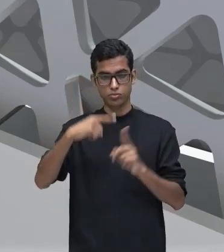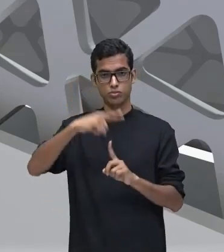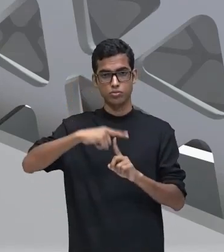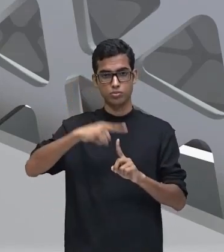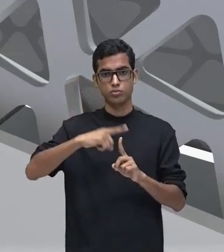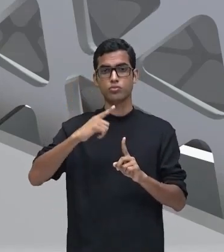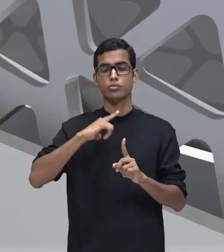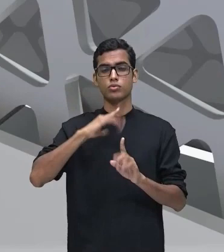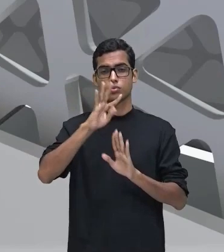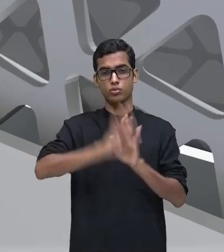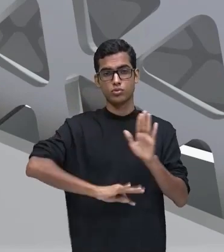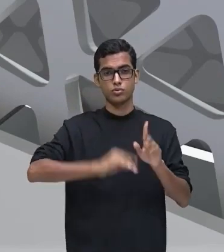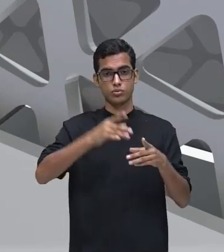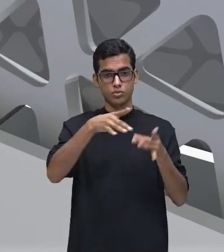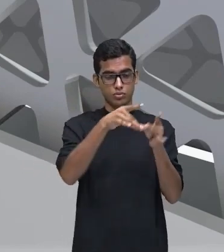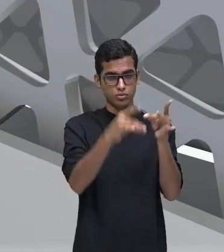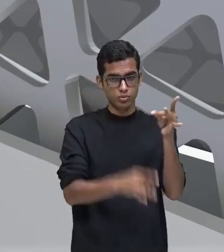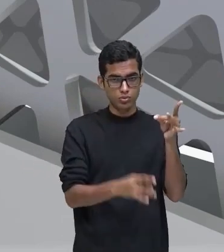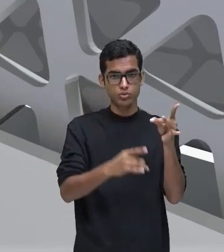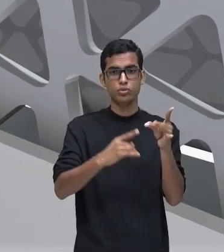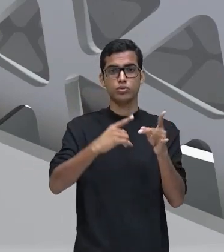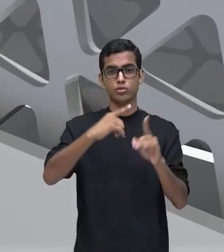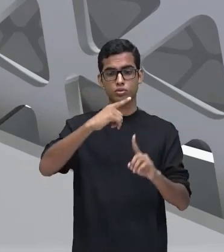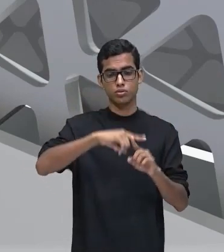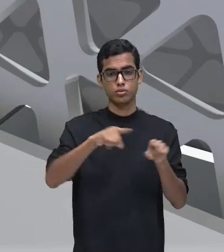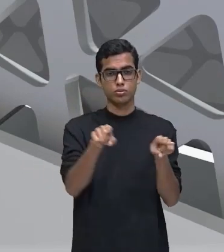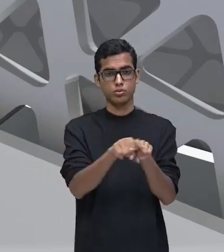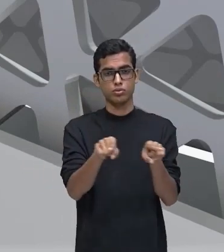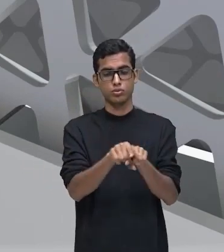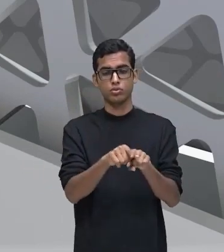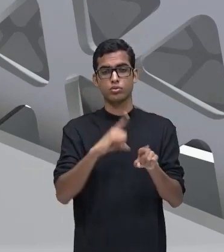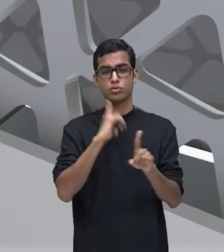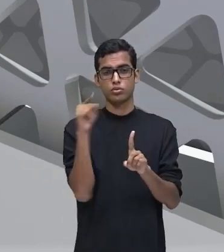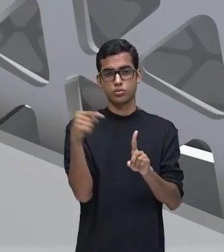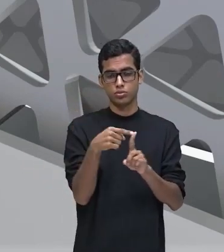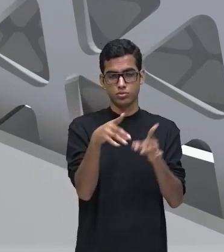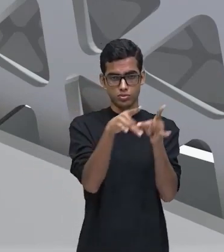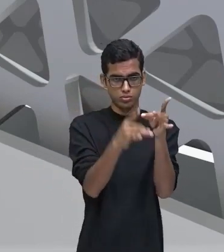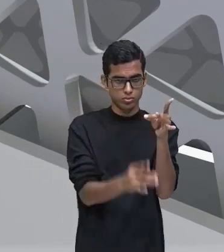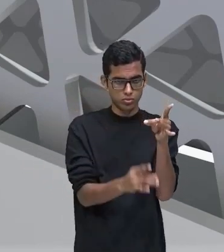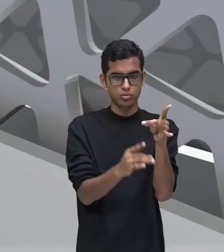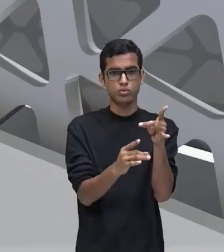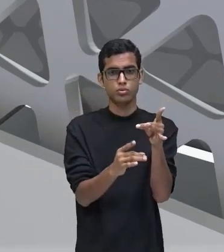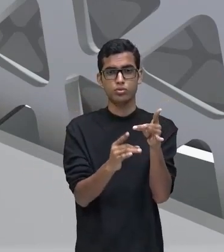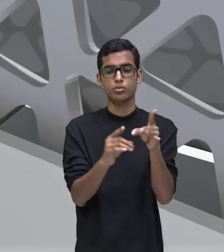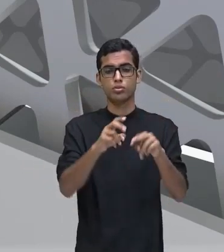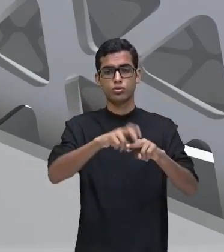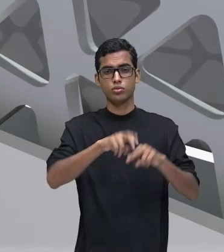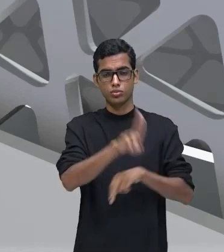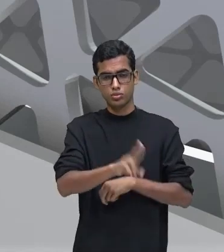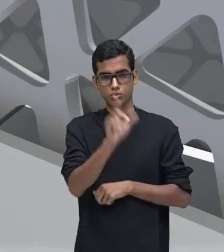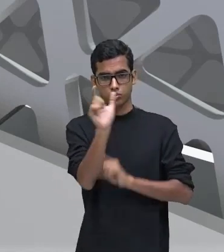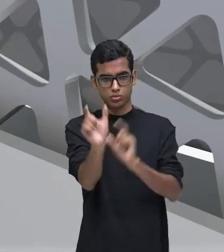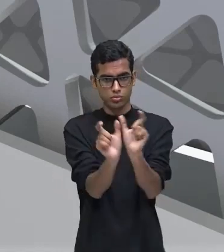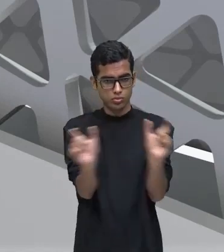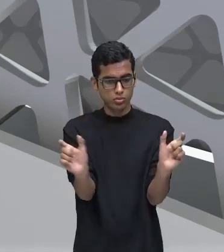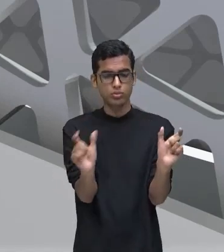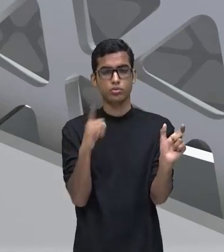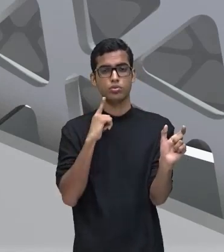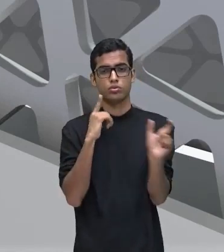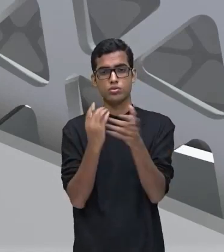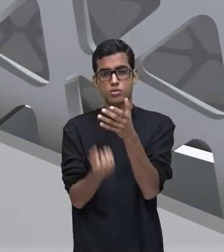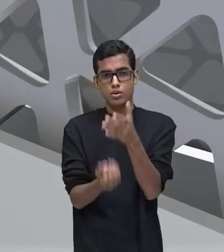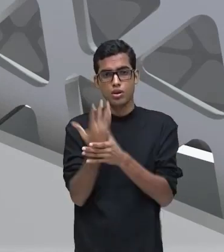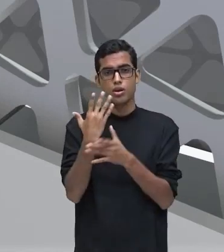O texto descritivo, a tipologia descritiva, que tem a função de descrever, por meio de palavras, se procura criar